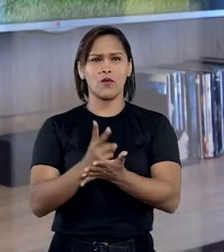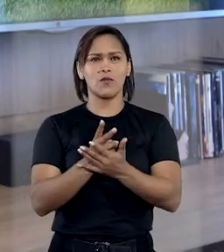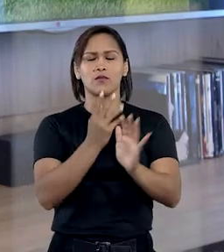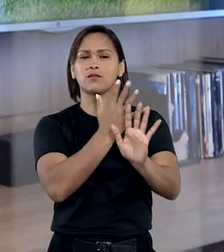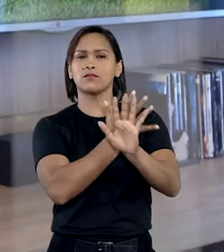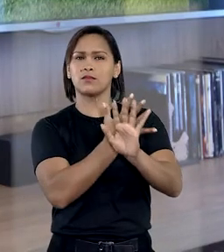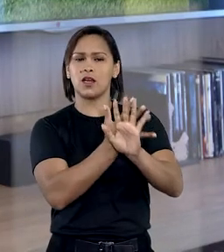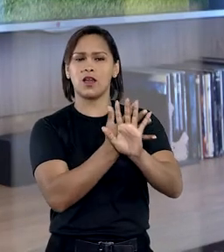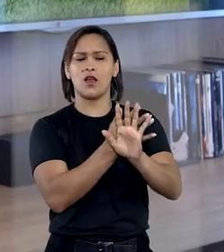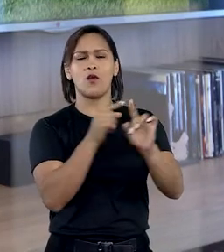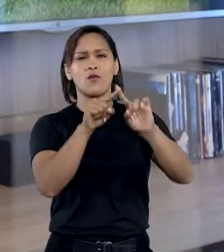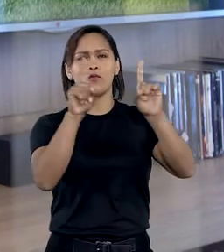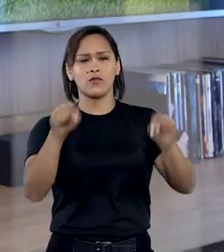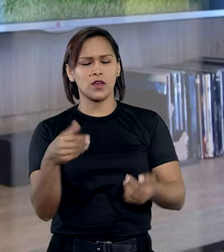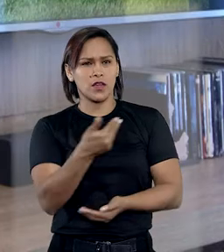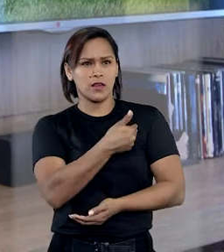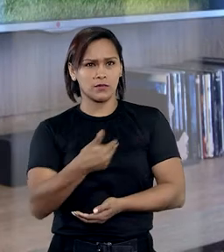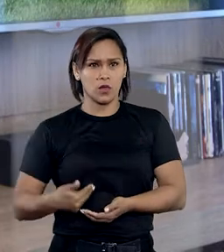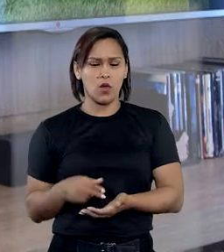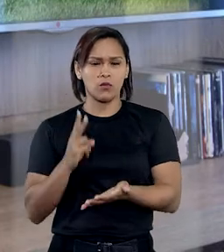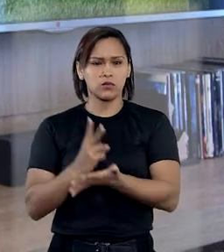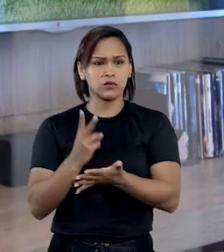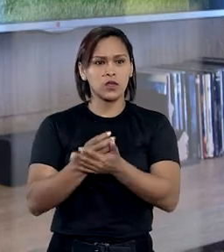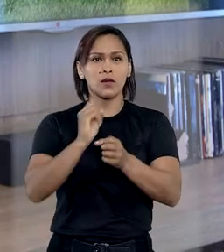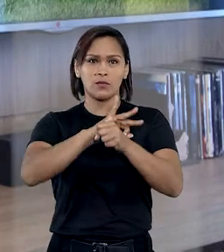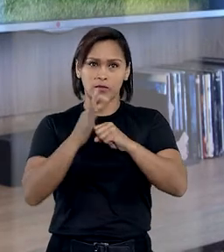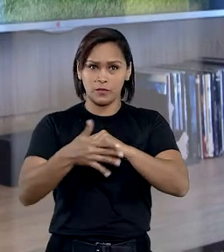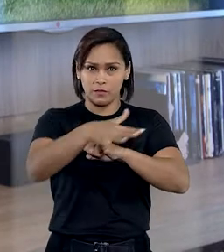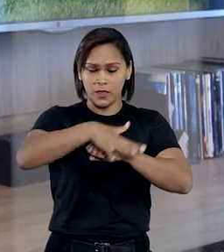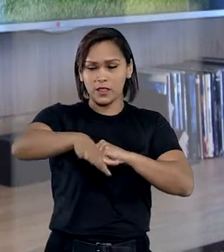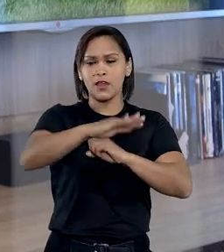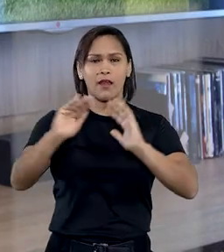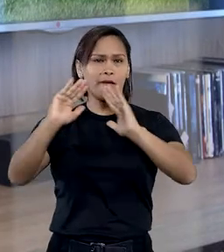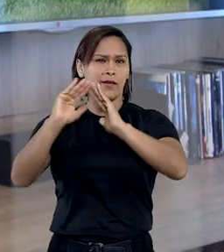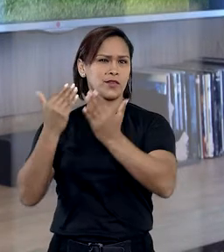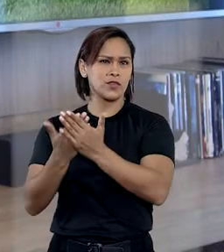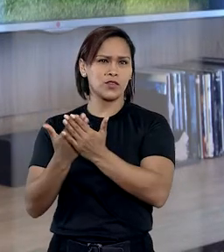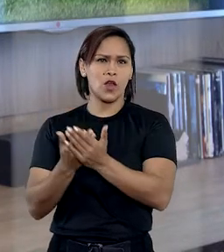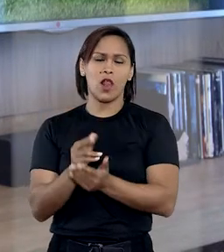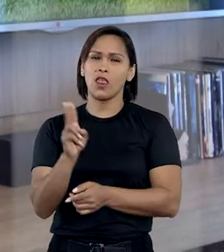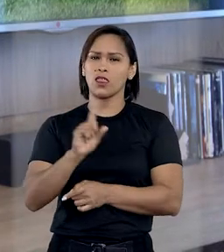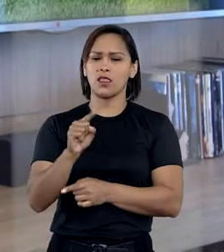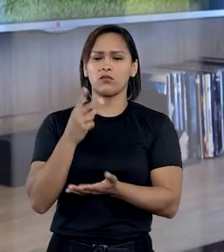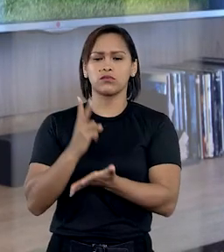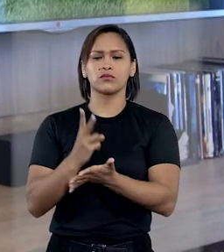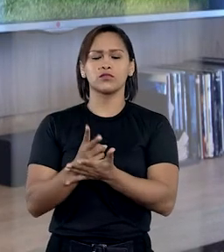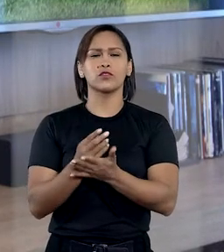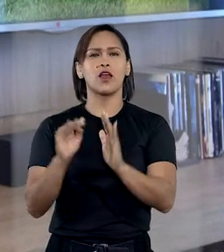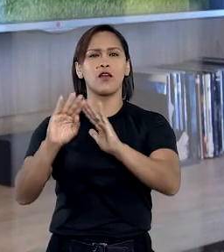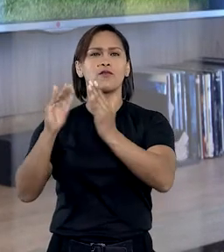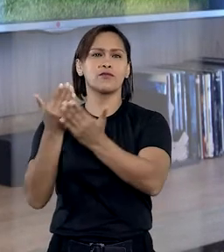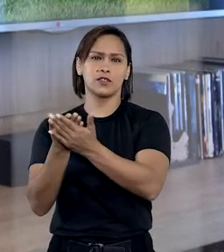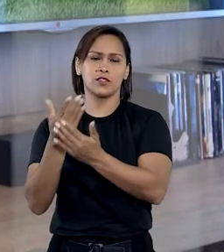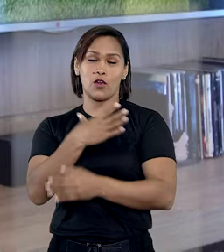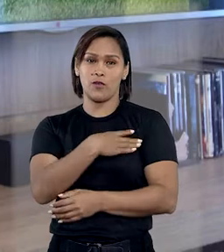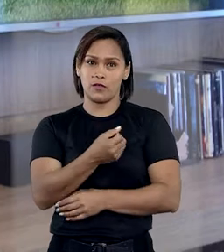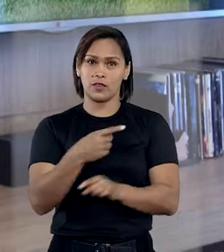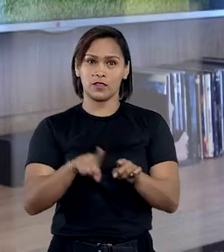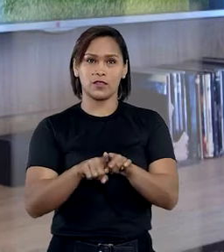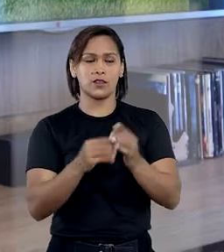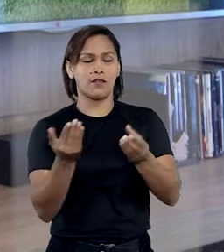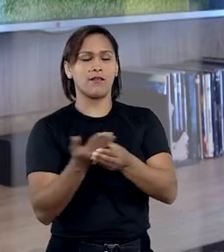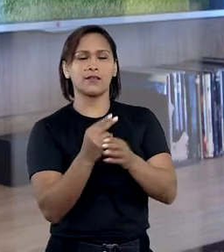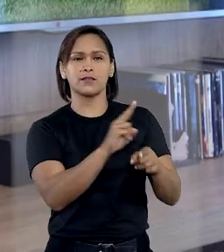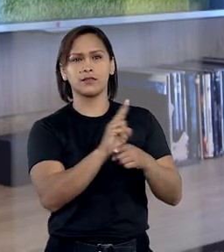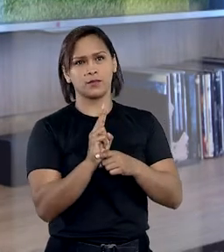servidores em teletrabalho enquanto a pandemia durar e atividades escolares não voltarem ao pleno funcionamento. Assim,